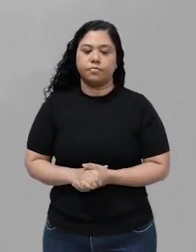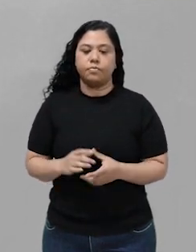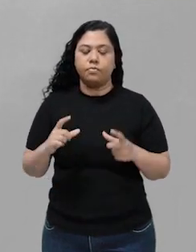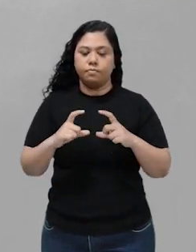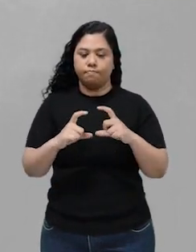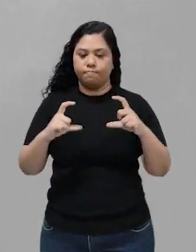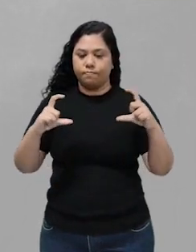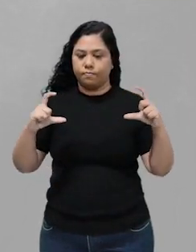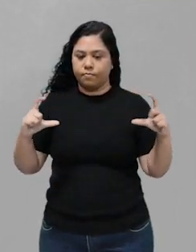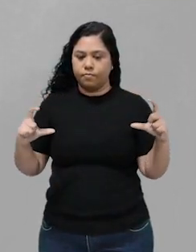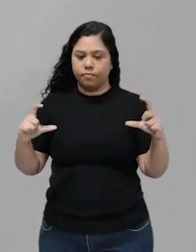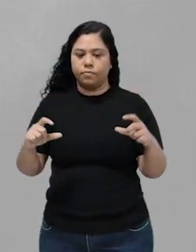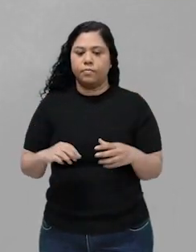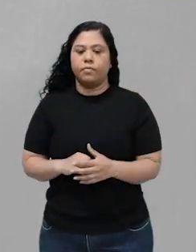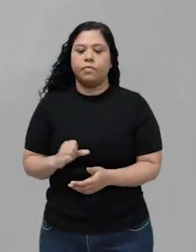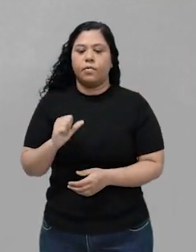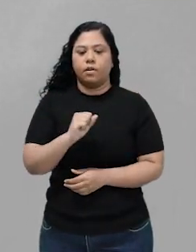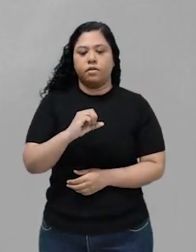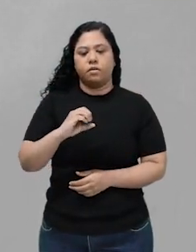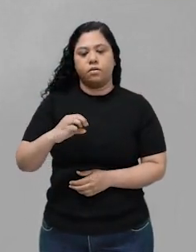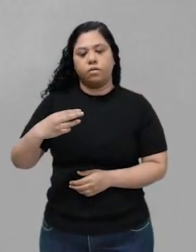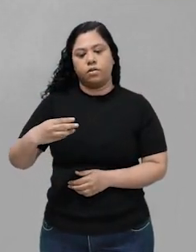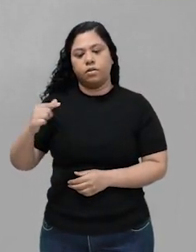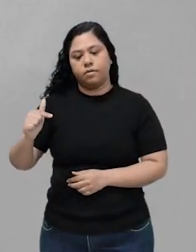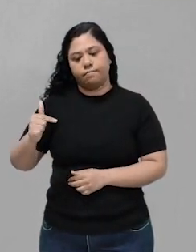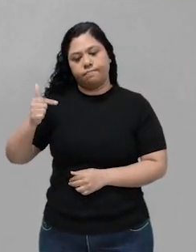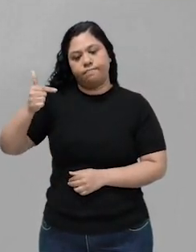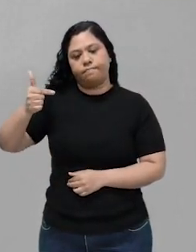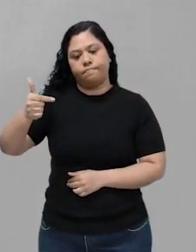expressão, ele vai ficar elevado ao quadrado.